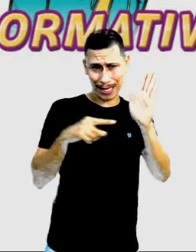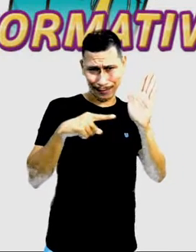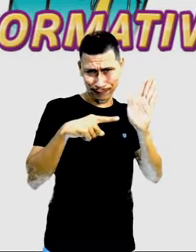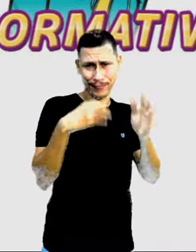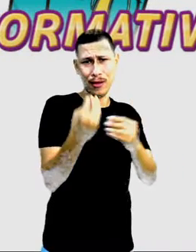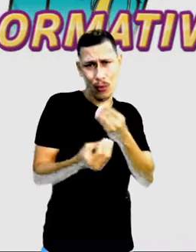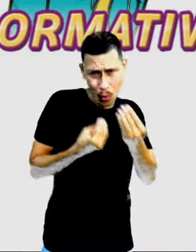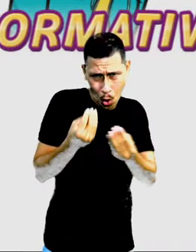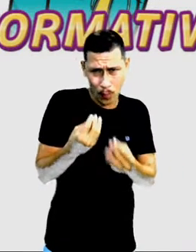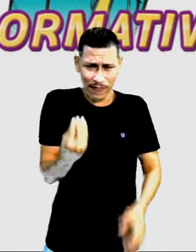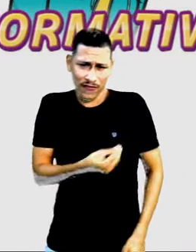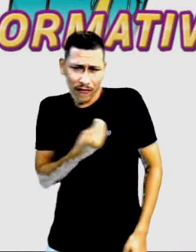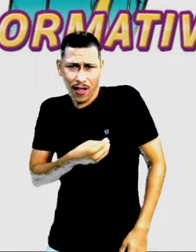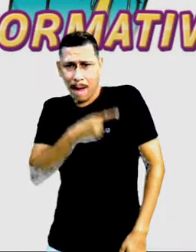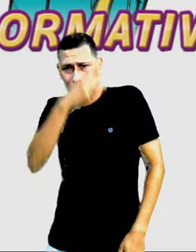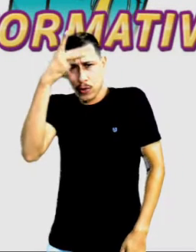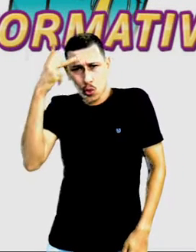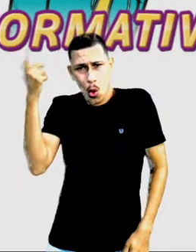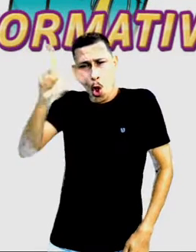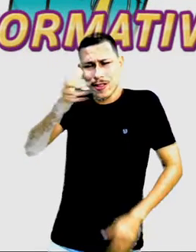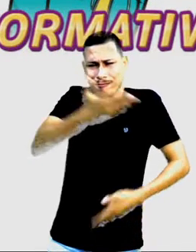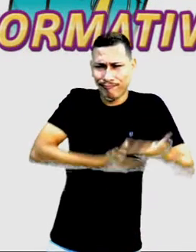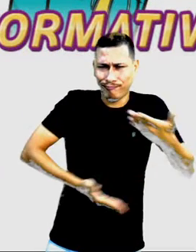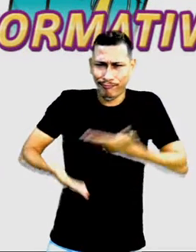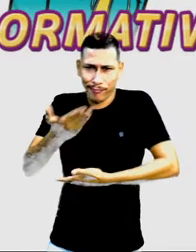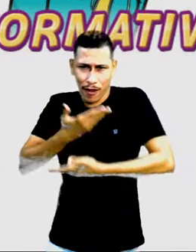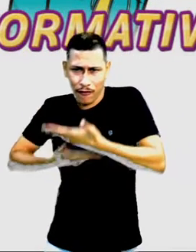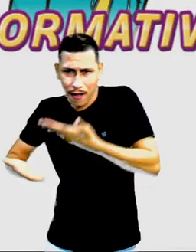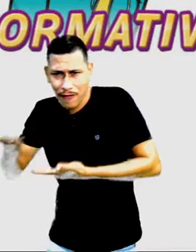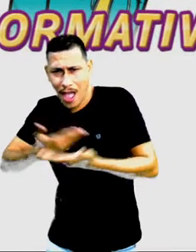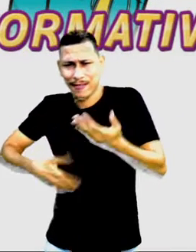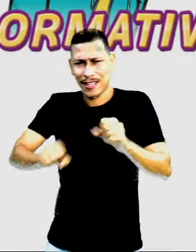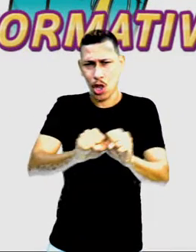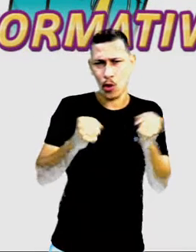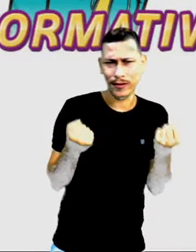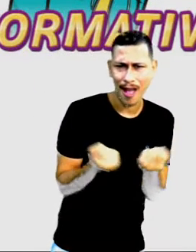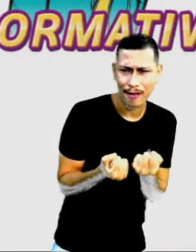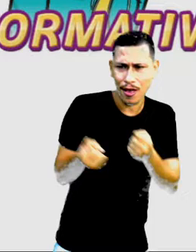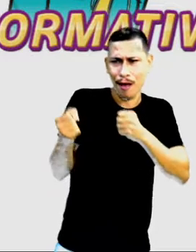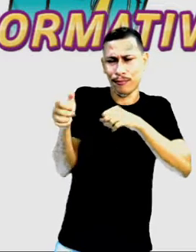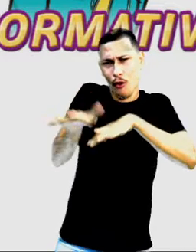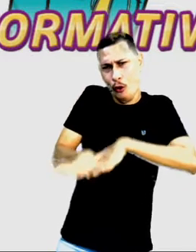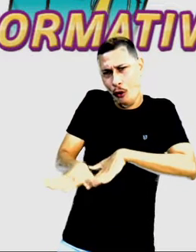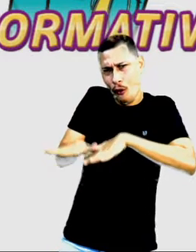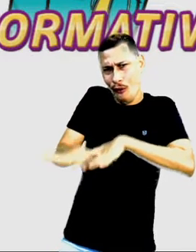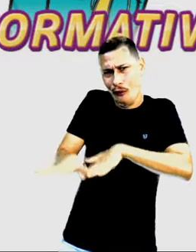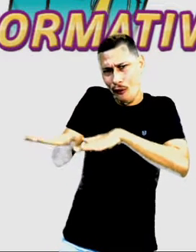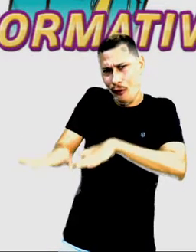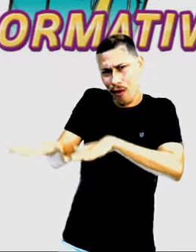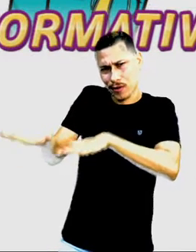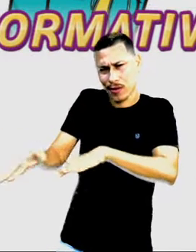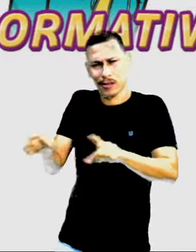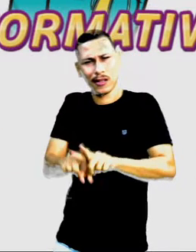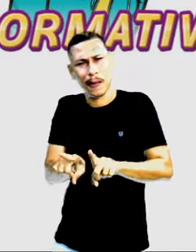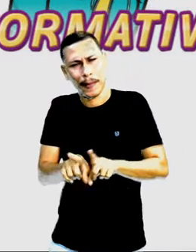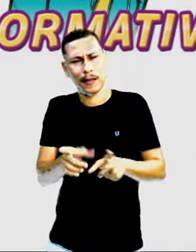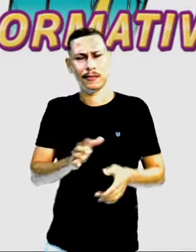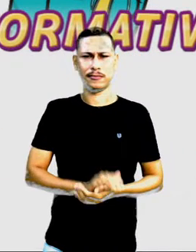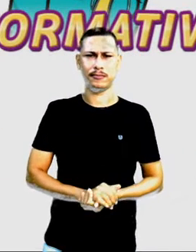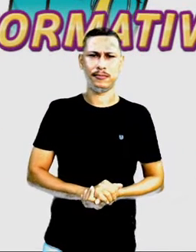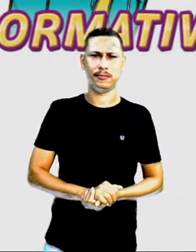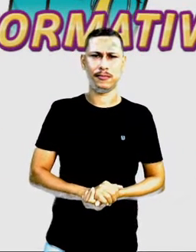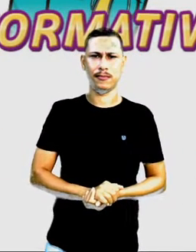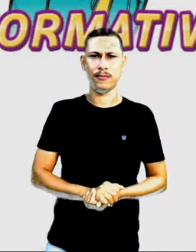com outras pessoas. Regras para se ter segurança no trânsito, por exemplo. Regras de como